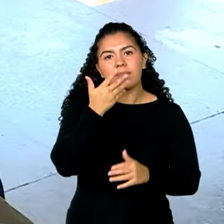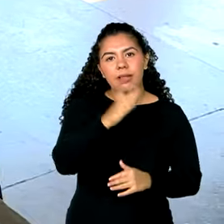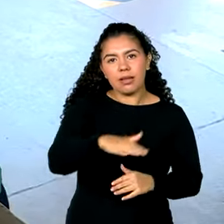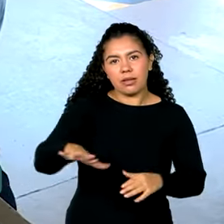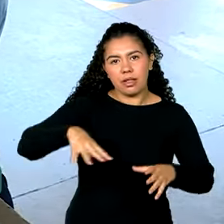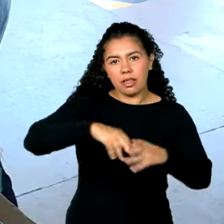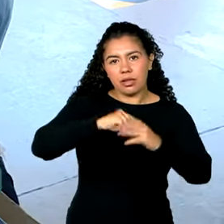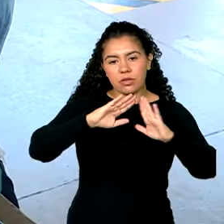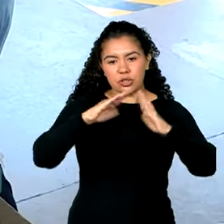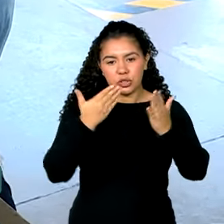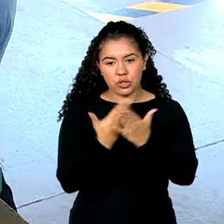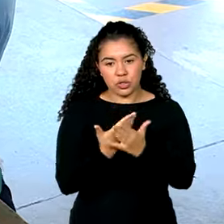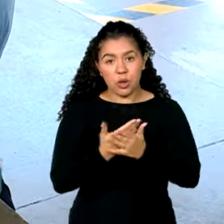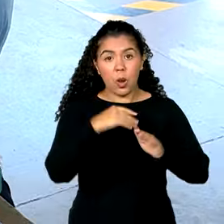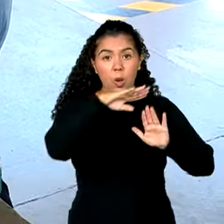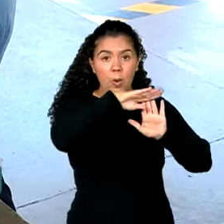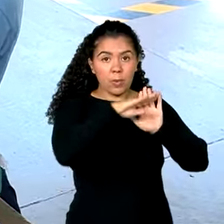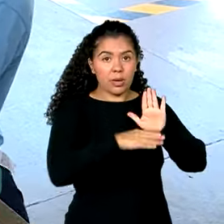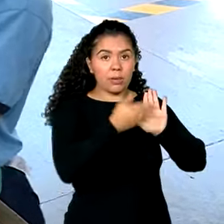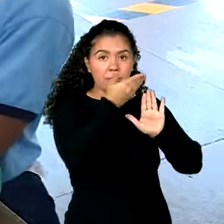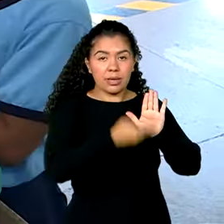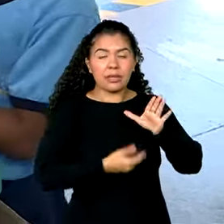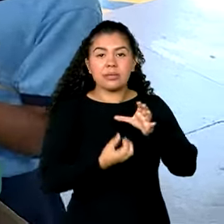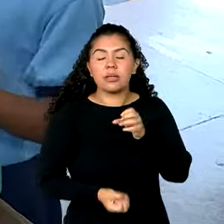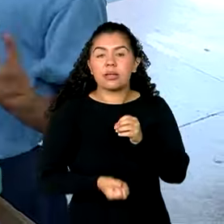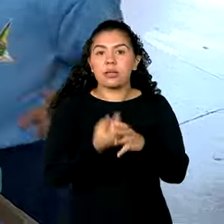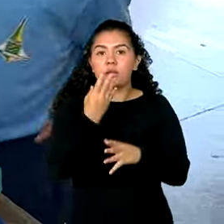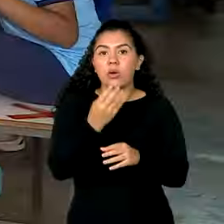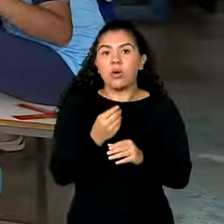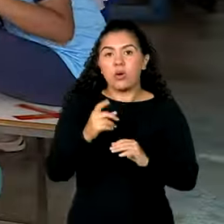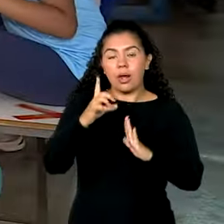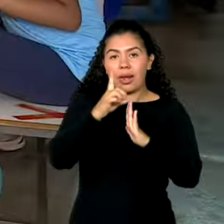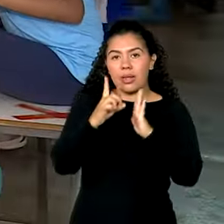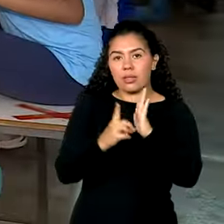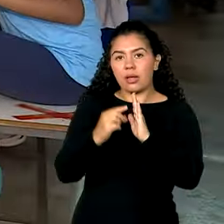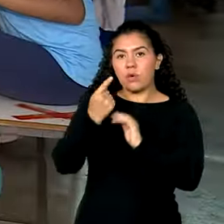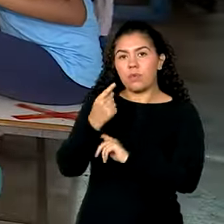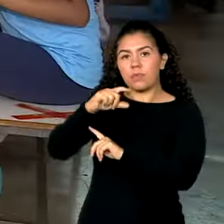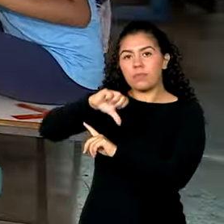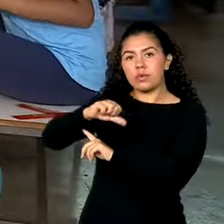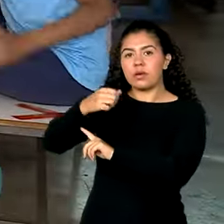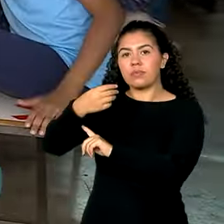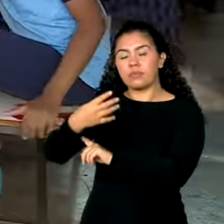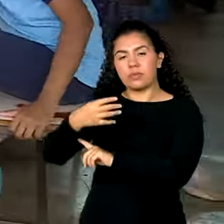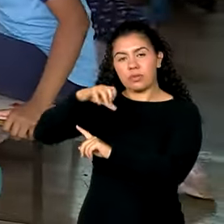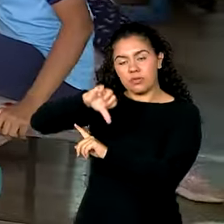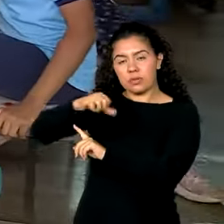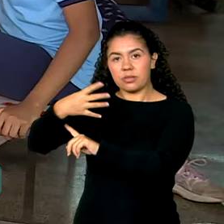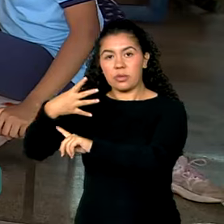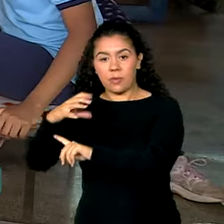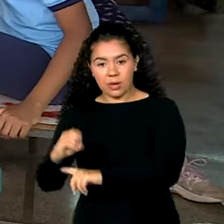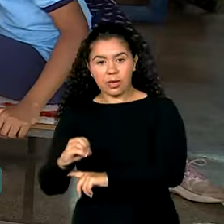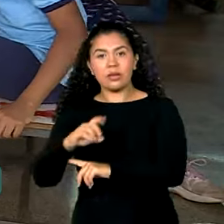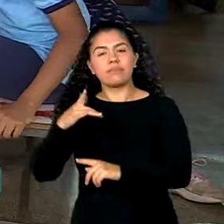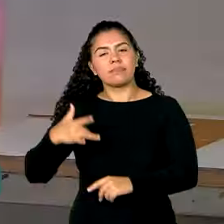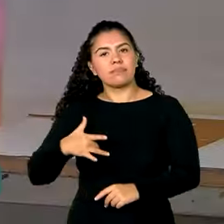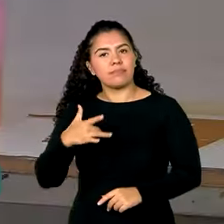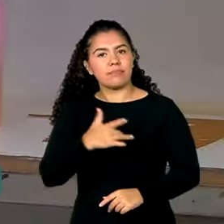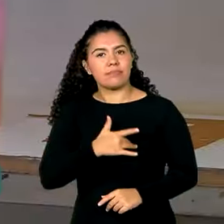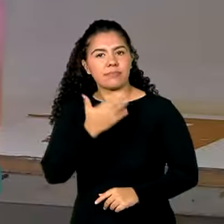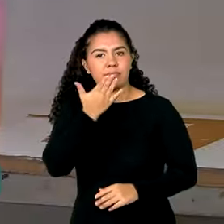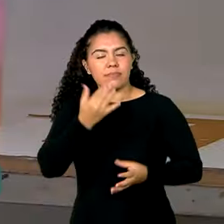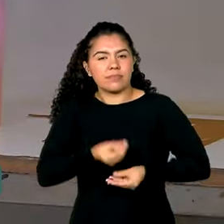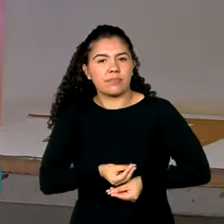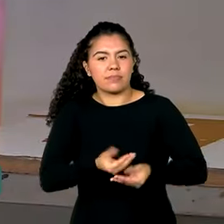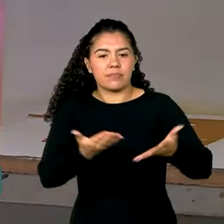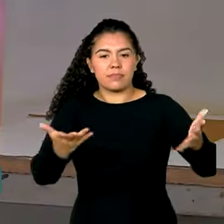programa de alimentação escolar foi criado na década de 1940. Mas a garantia de merenda saudável a todos os estudantes da